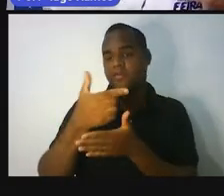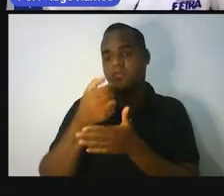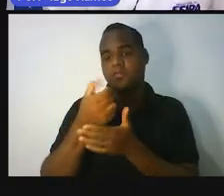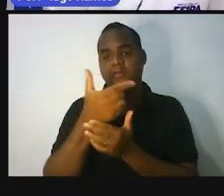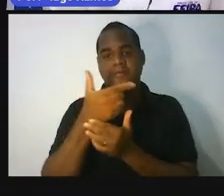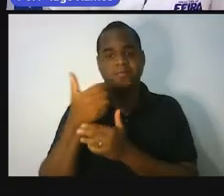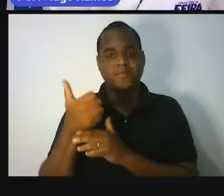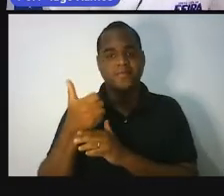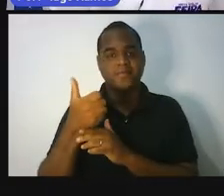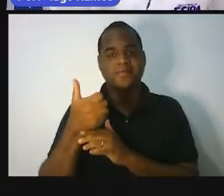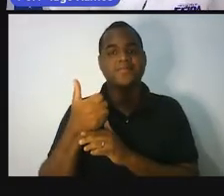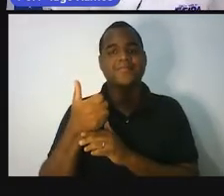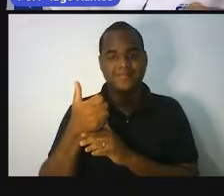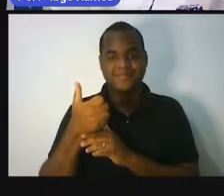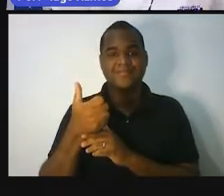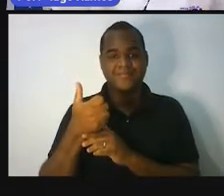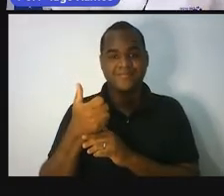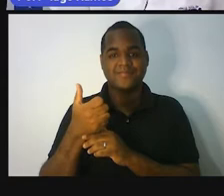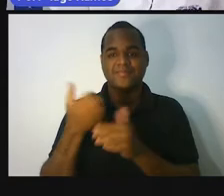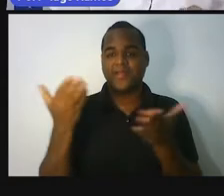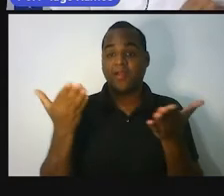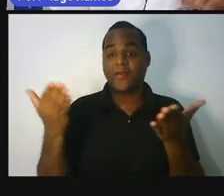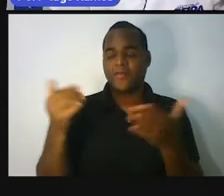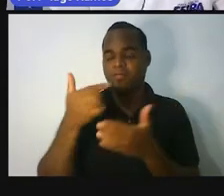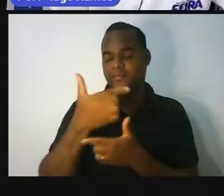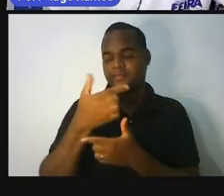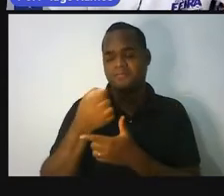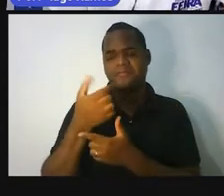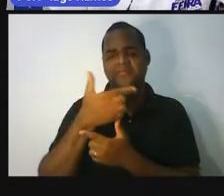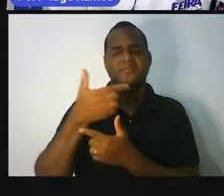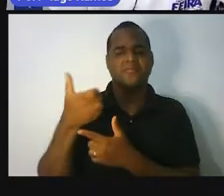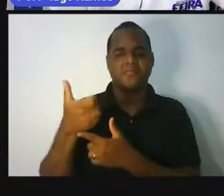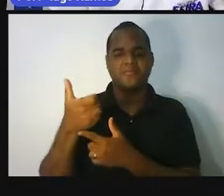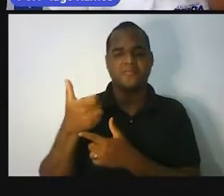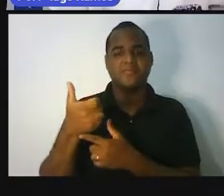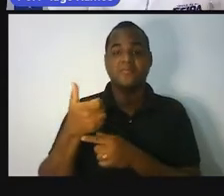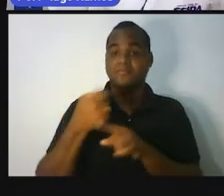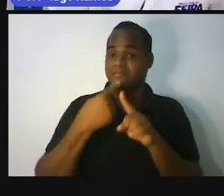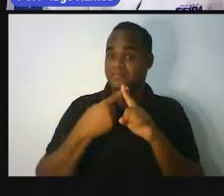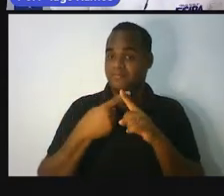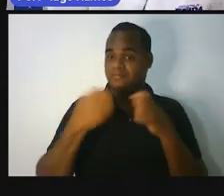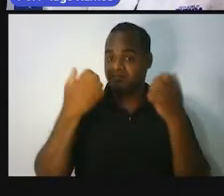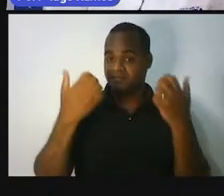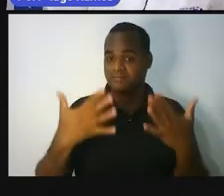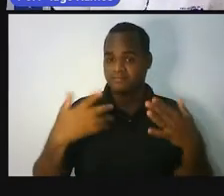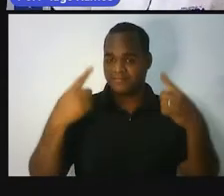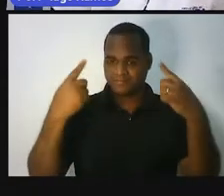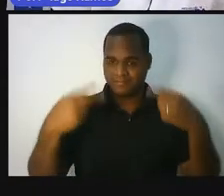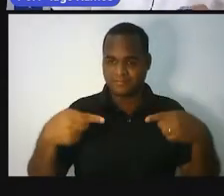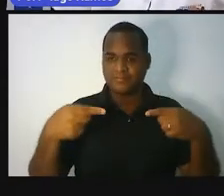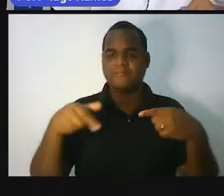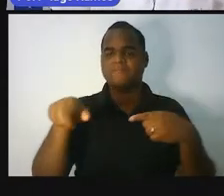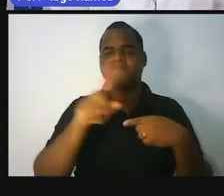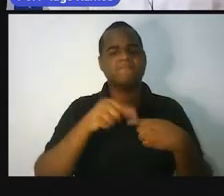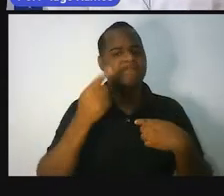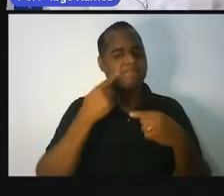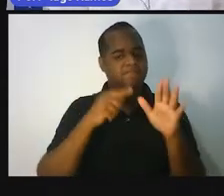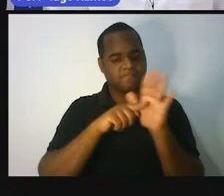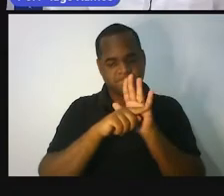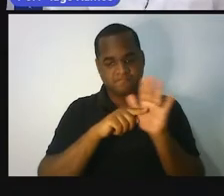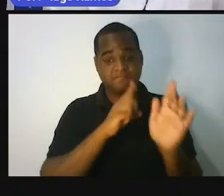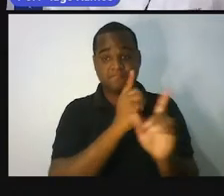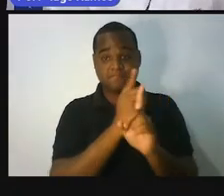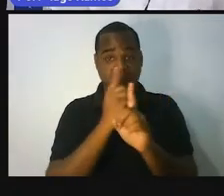E por que eu coloquei essa pergunta agora em 2021? Porque eu vou te desafiar a você fazer uma pesquisa